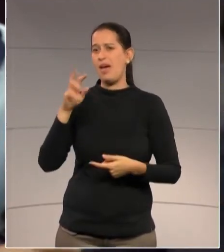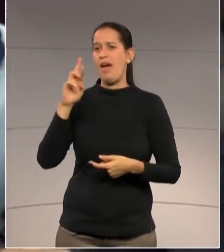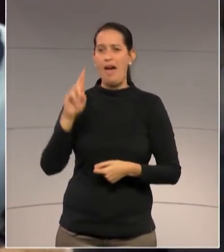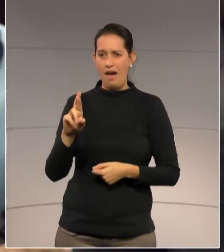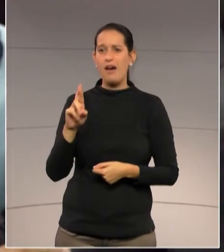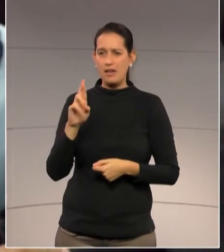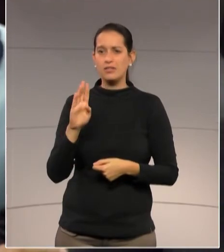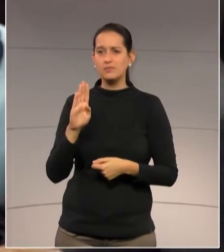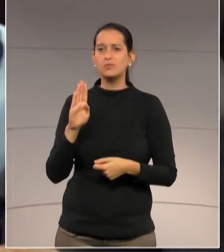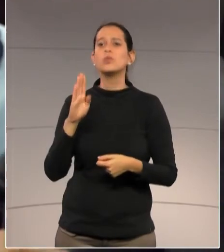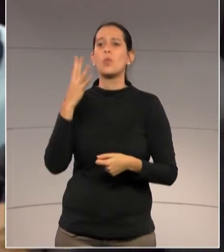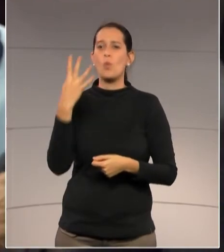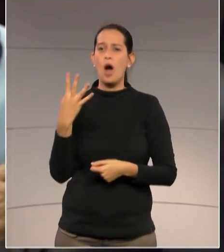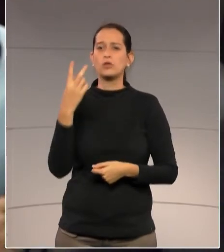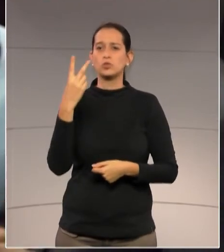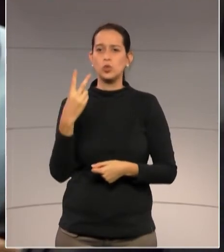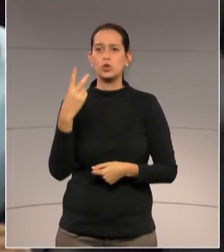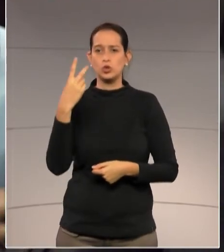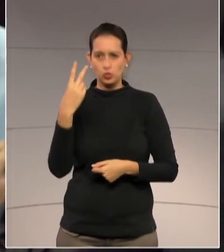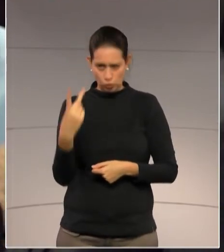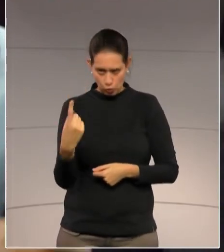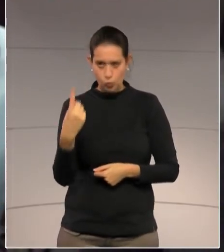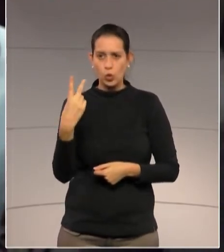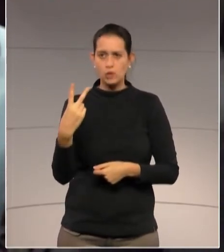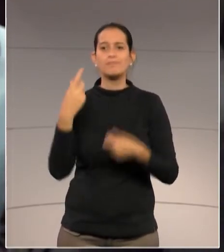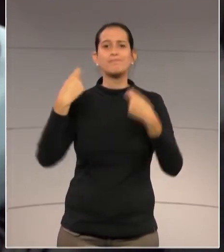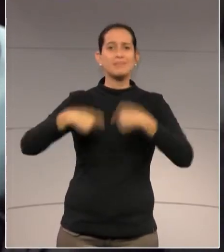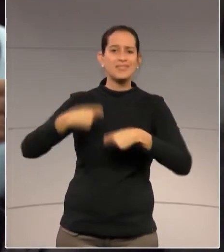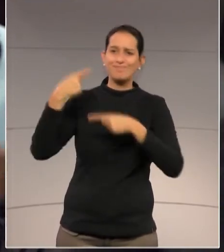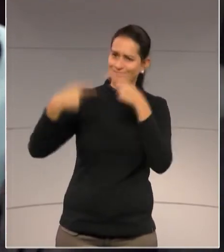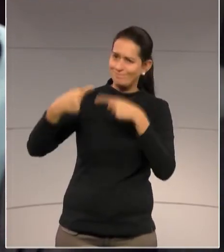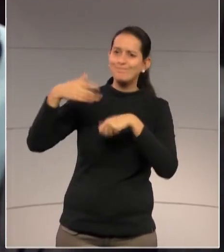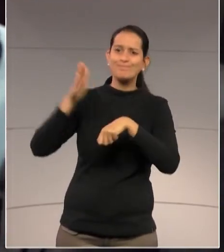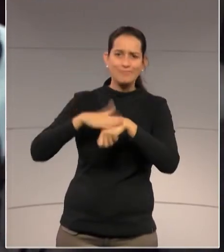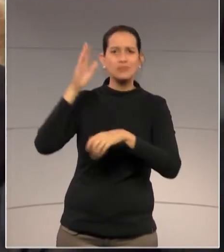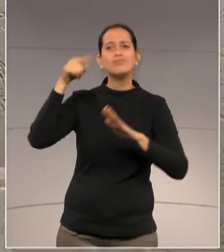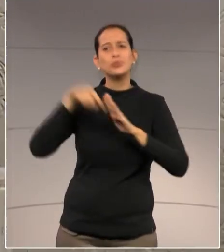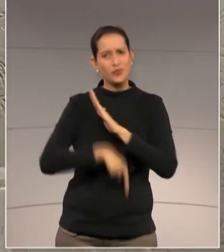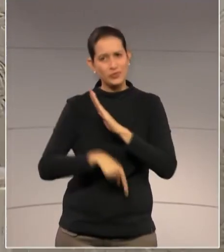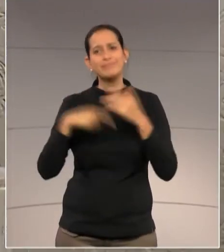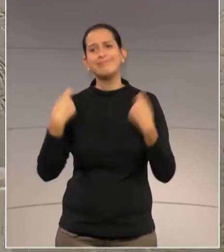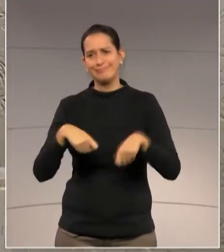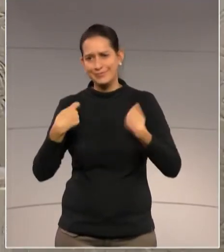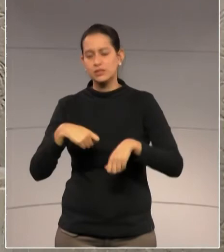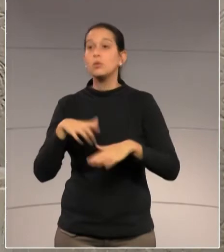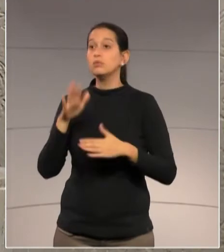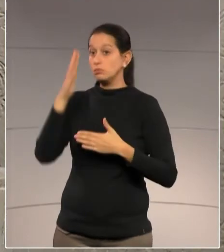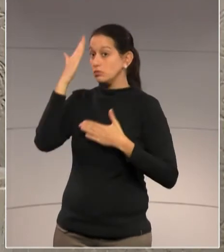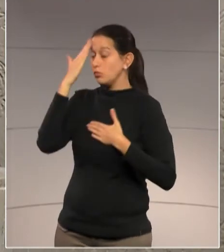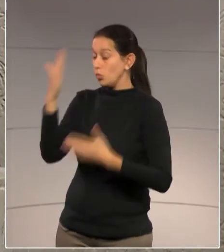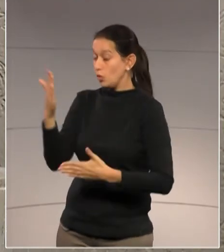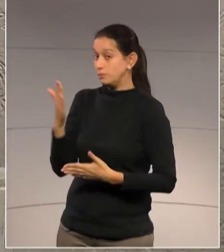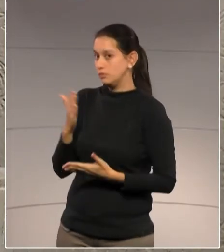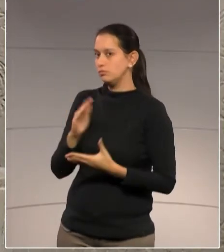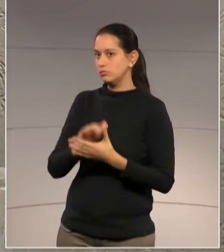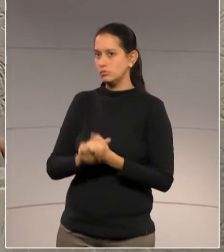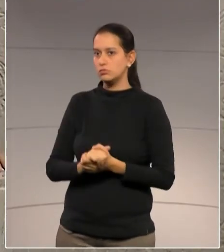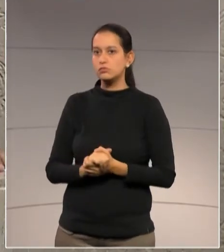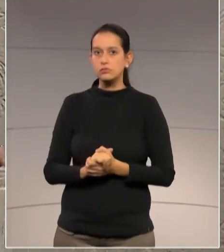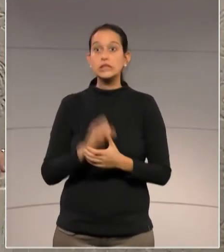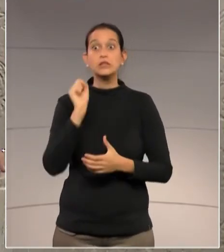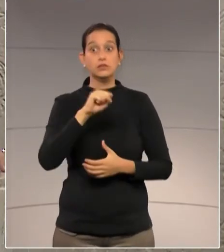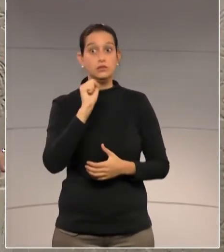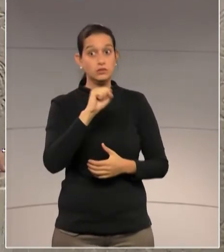uma atenção, uma discussão aprofundada aqui de todos nós. Obrigado pela parte. Eu acho que essa discussão sobre as